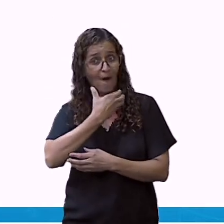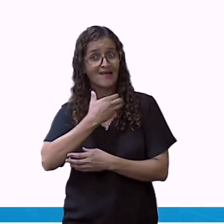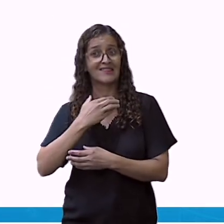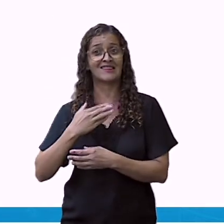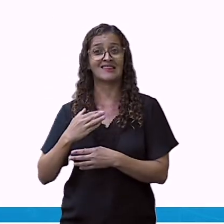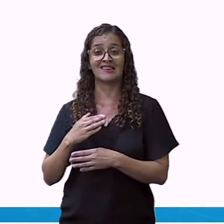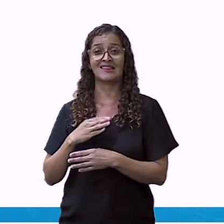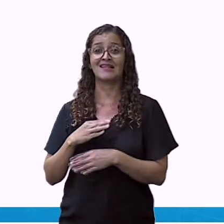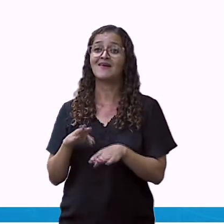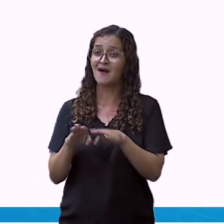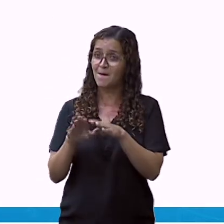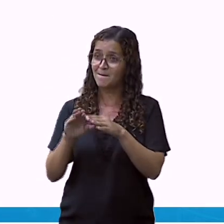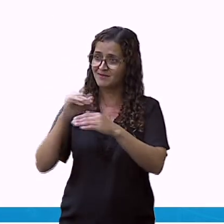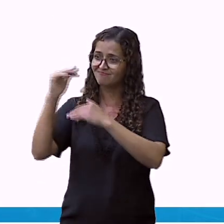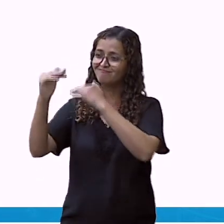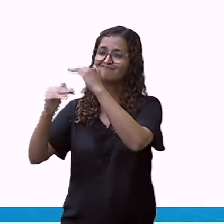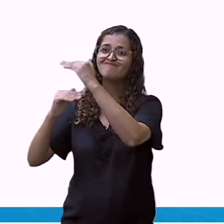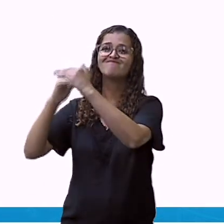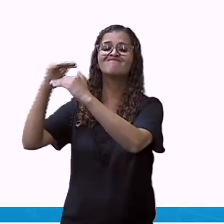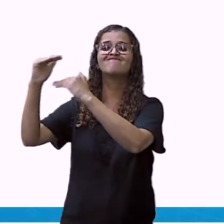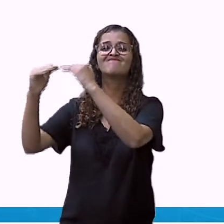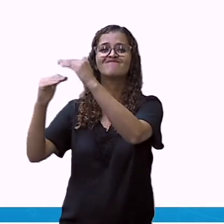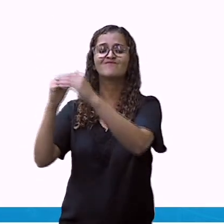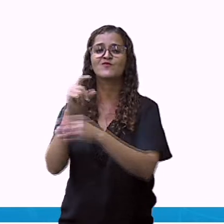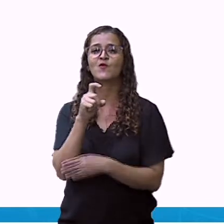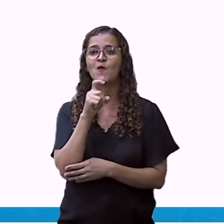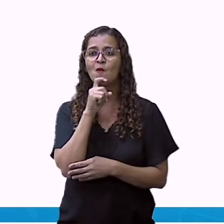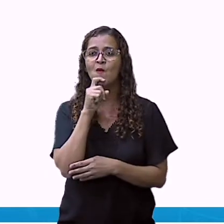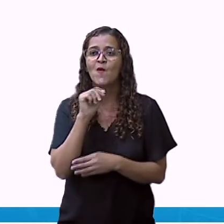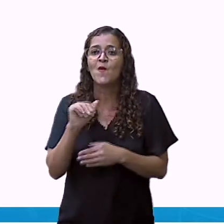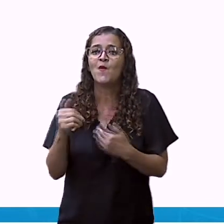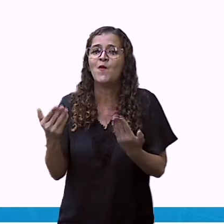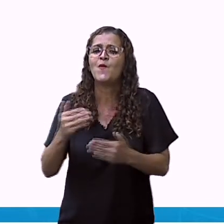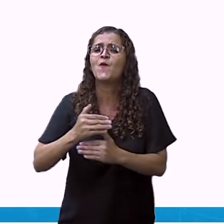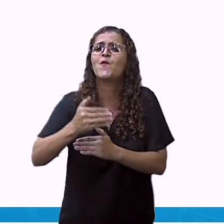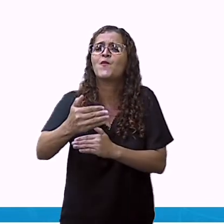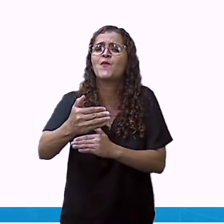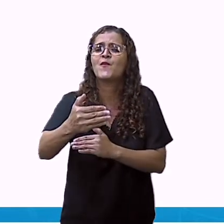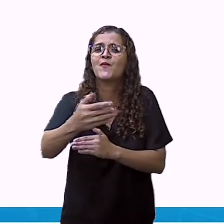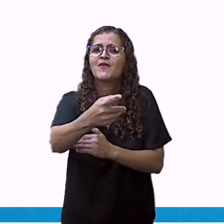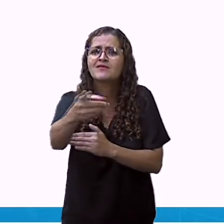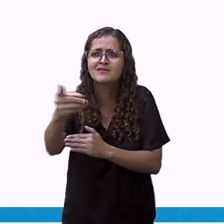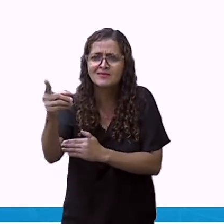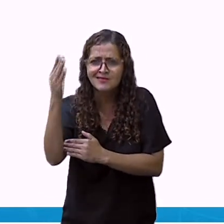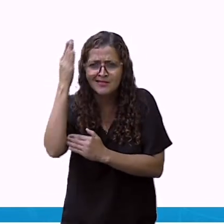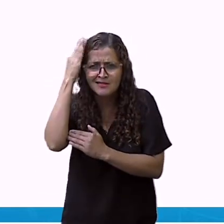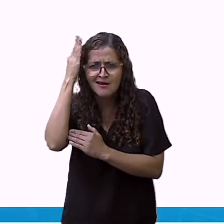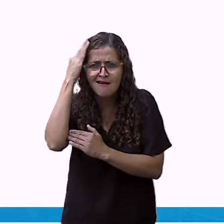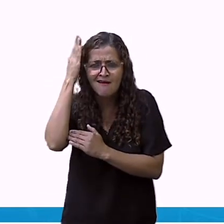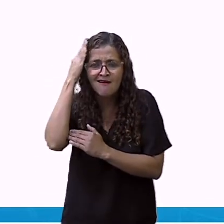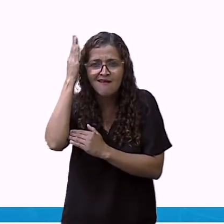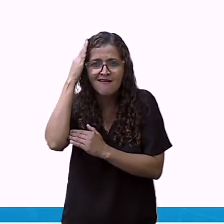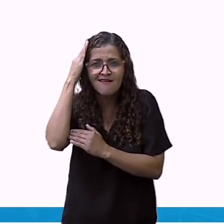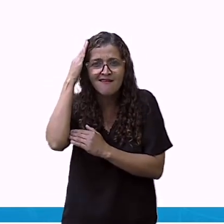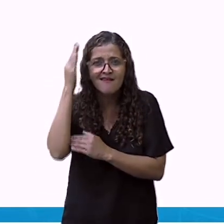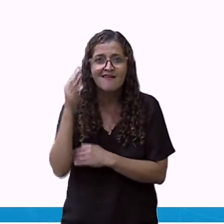flores. Então, aqui é o inverno. Qual é a próxima? Vamos ver, olha aqui, a